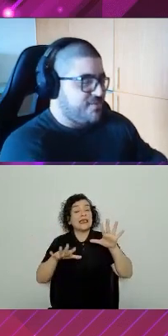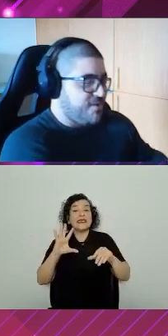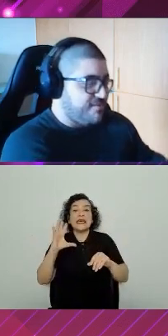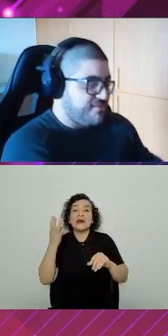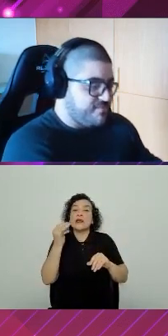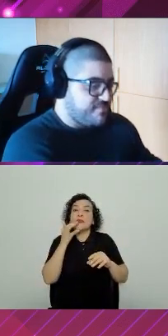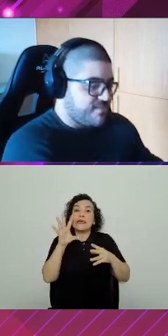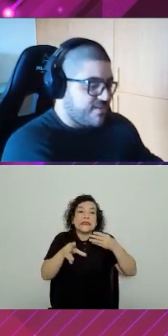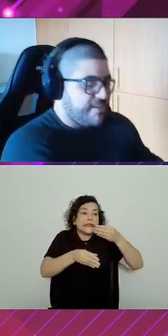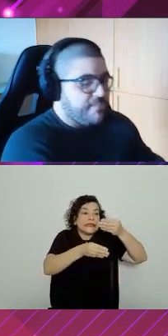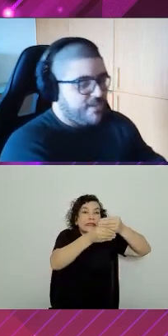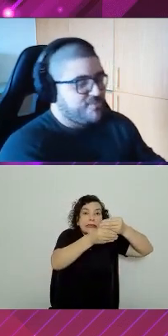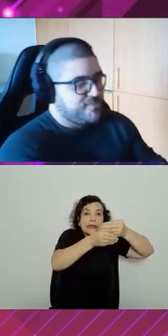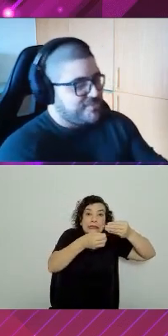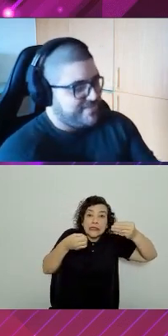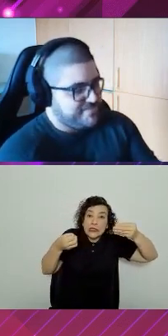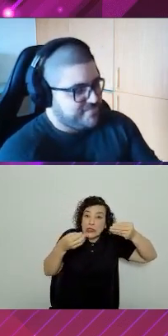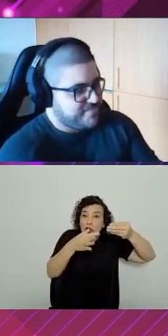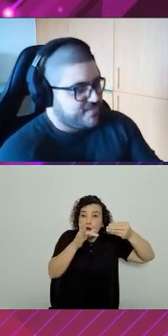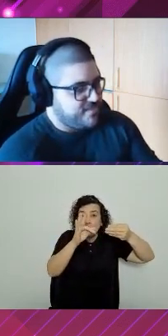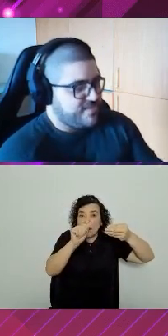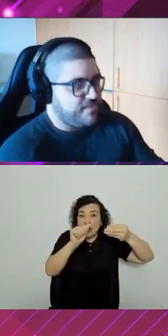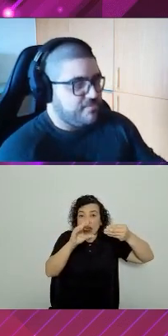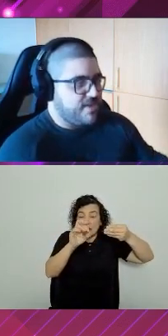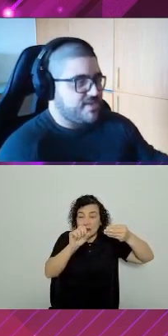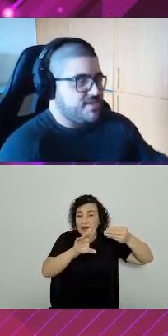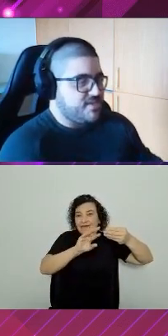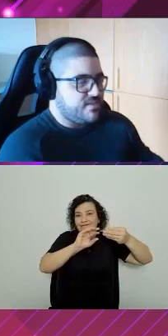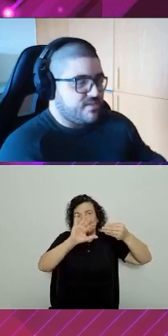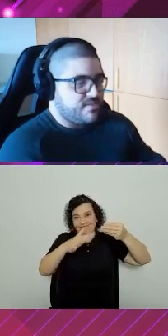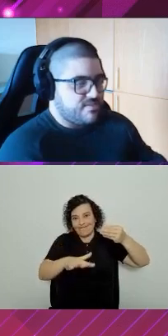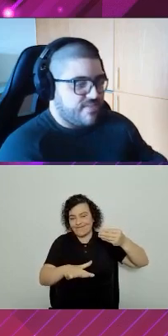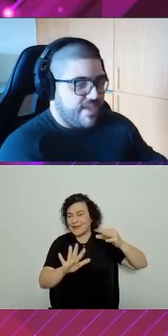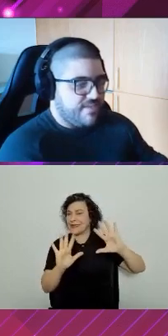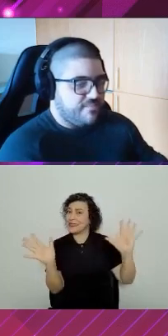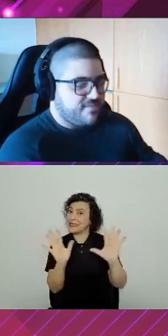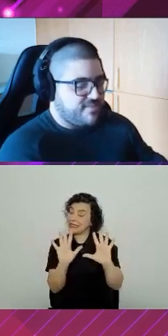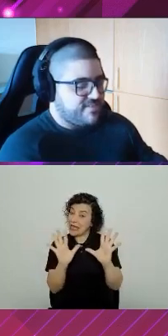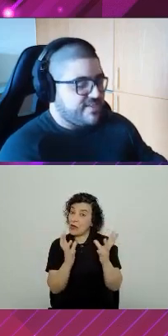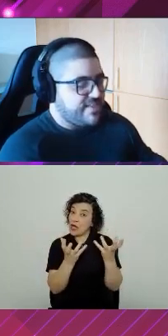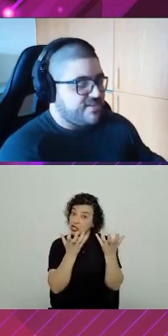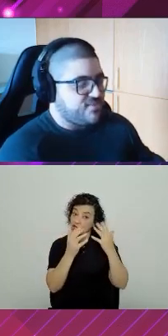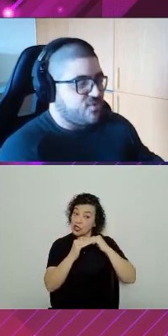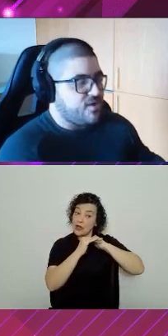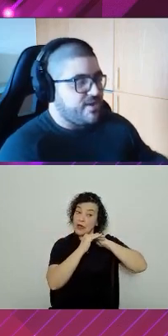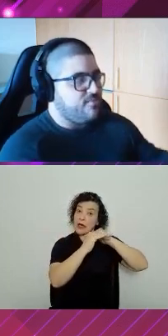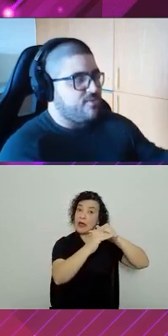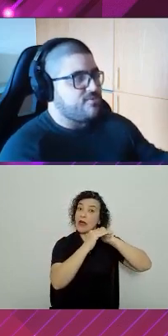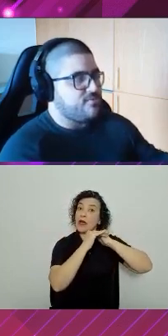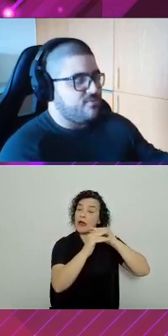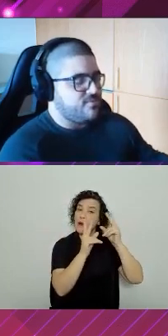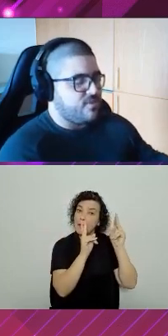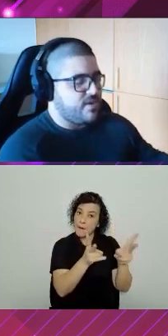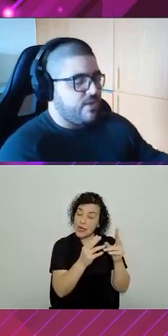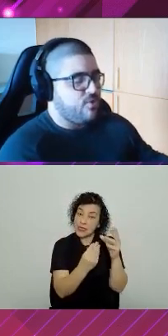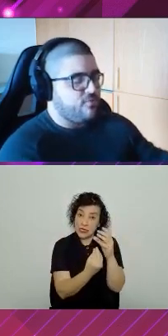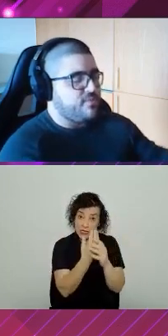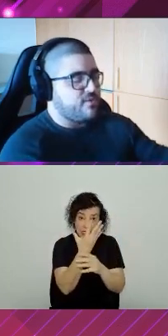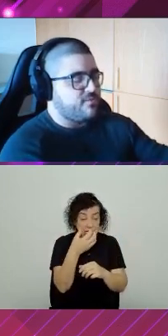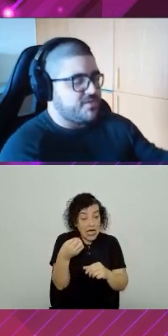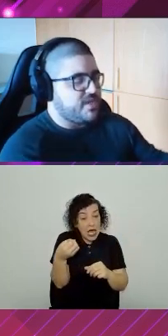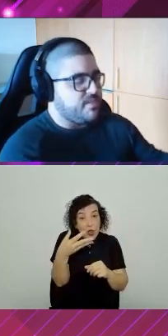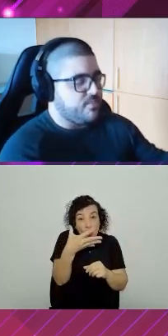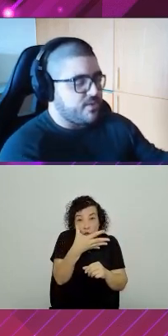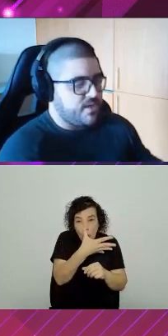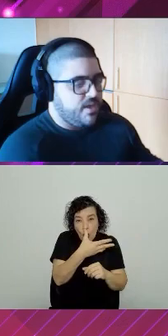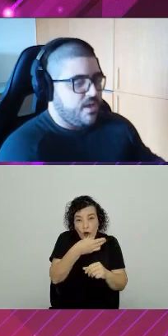uma feature nova, quebrei do outro lado. Então, a gente tem mais facilidade em só criar um módulo novo, em só criar um novo